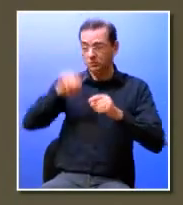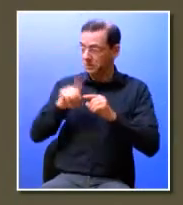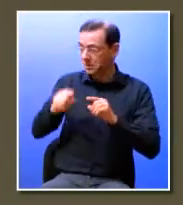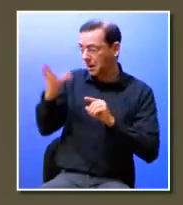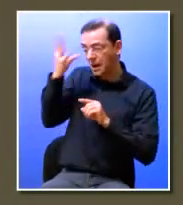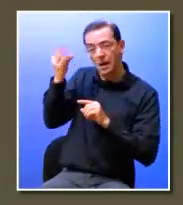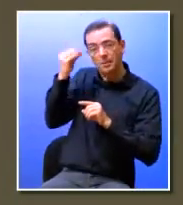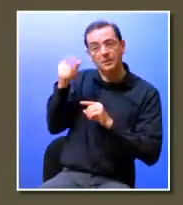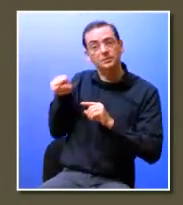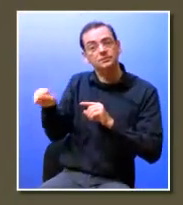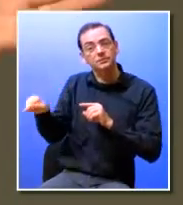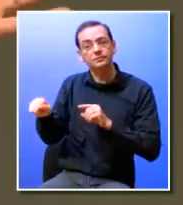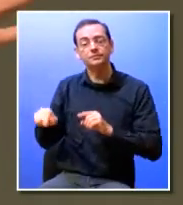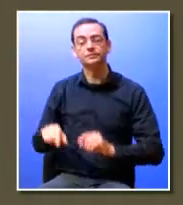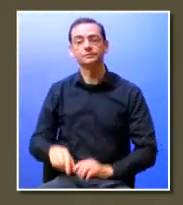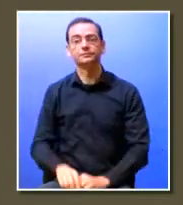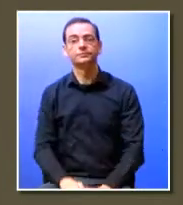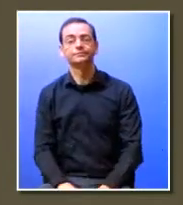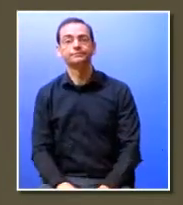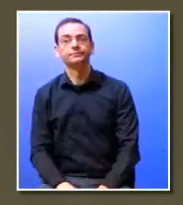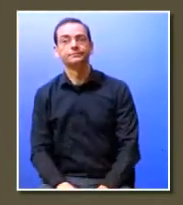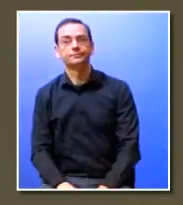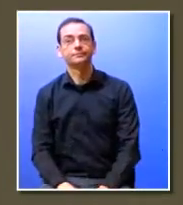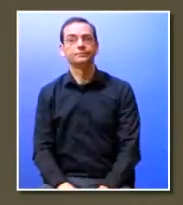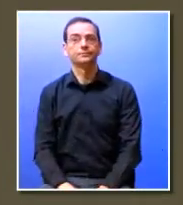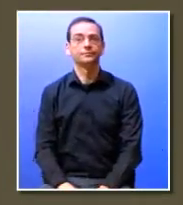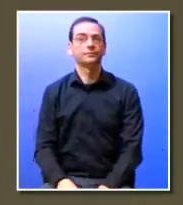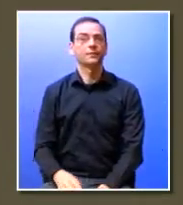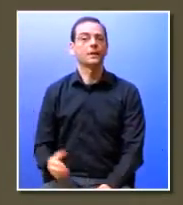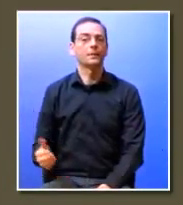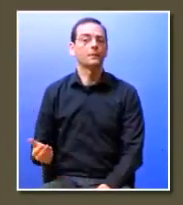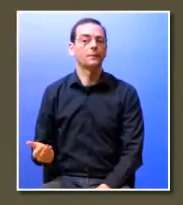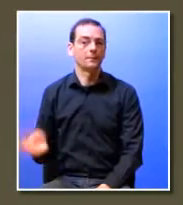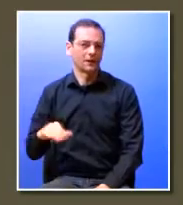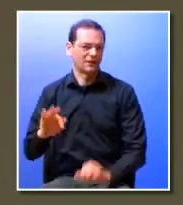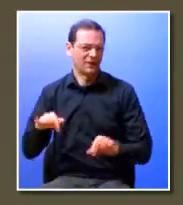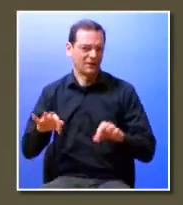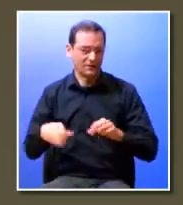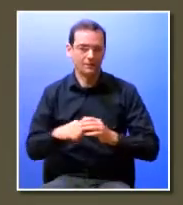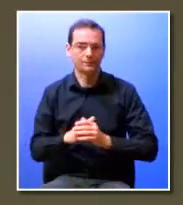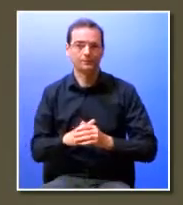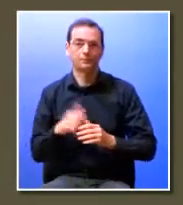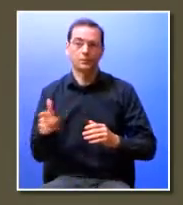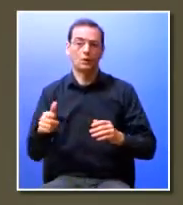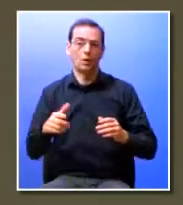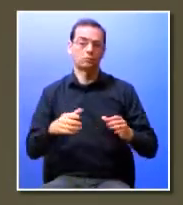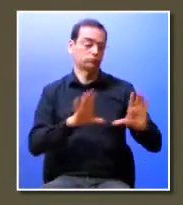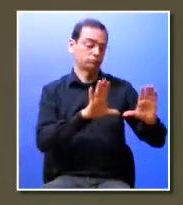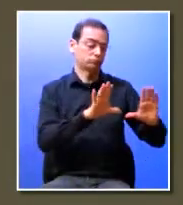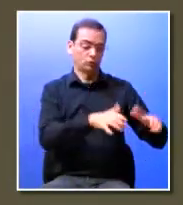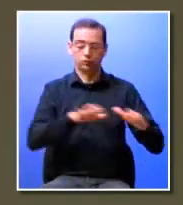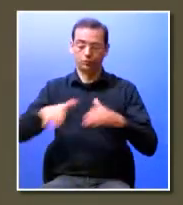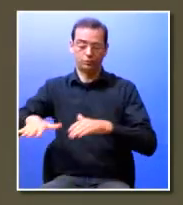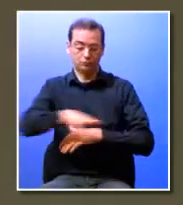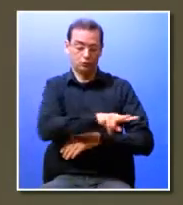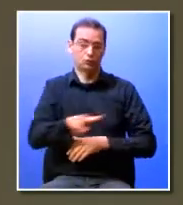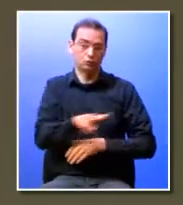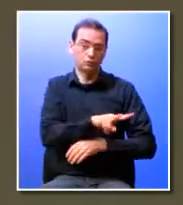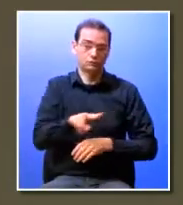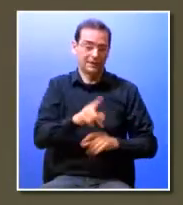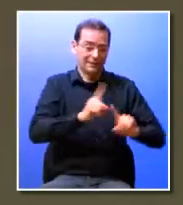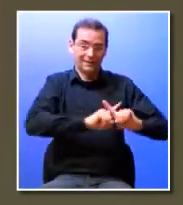mas de uma forma mais e só para fechar obviamente há estes três blocos que são diferentes mas acabam por se